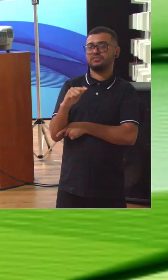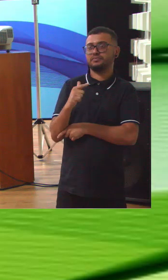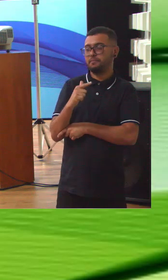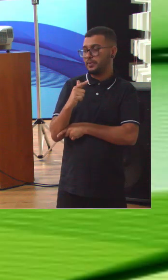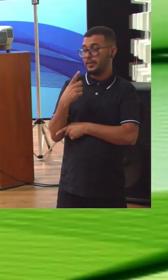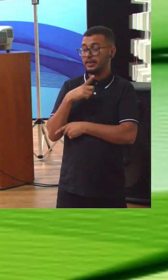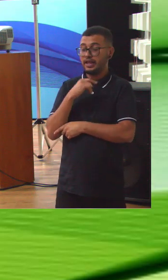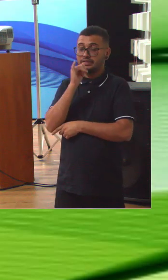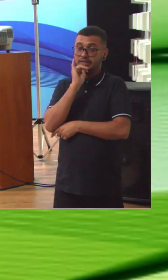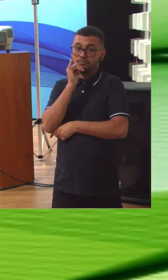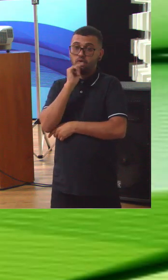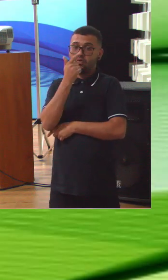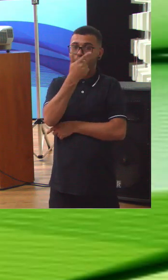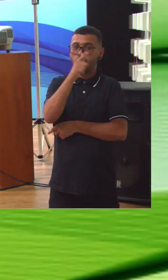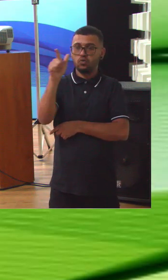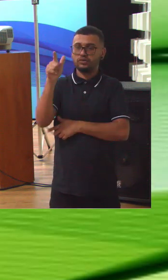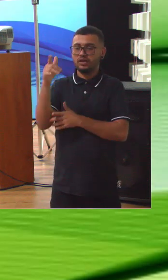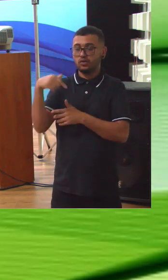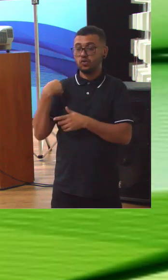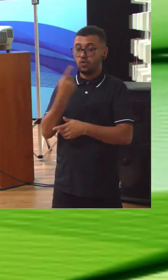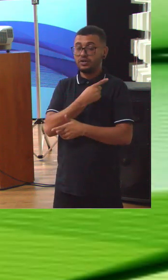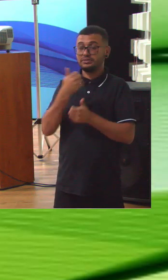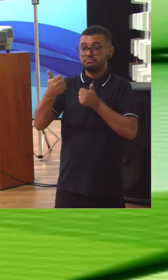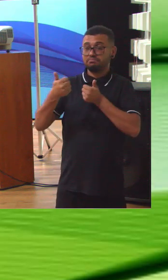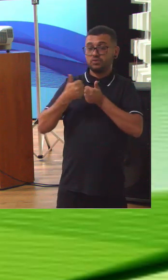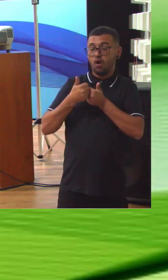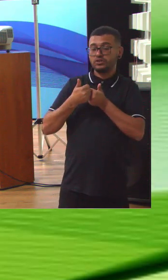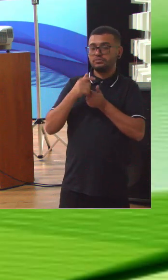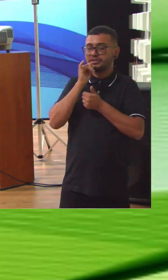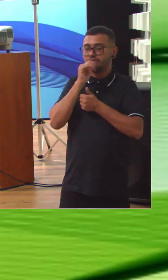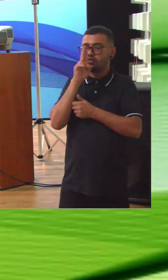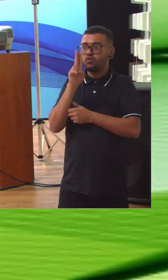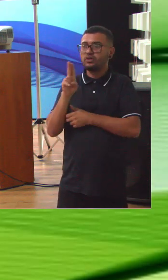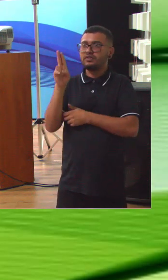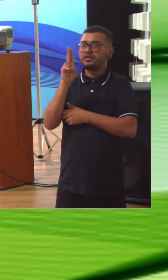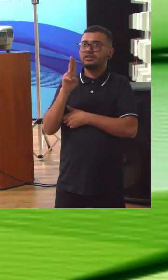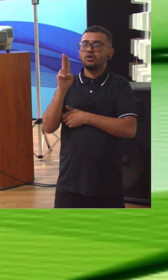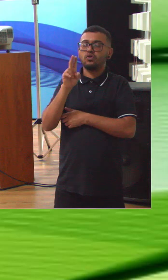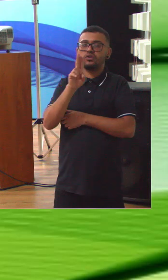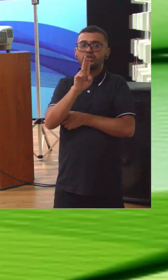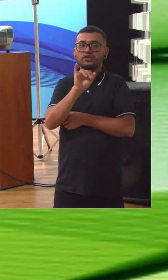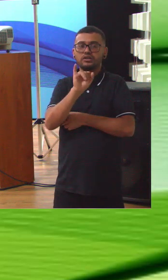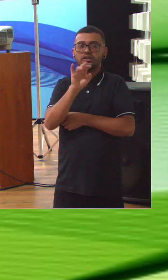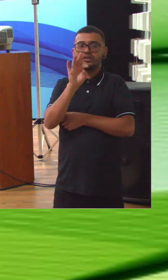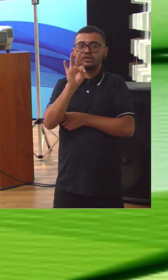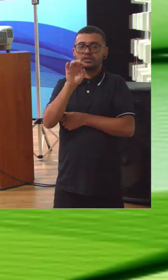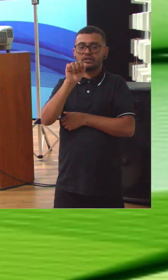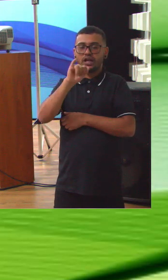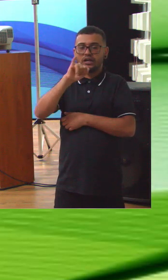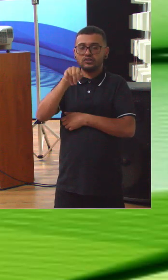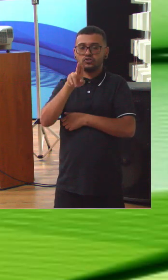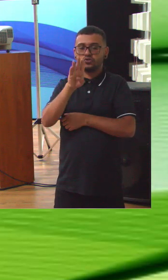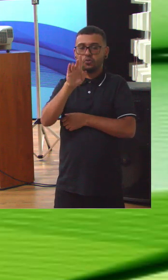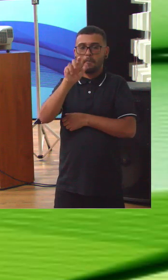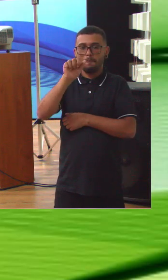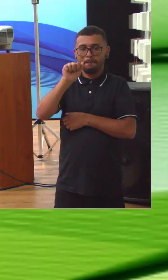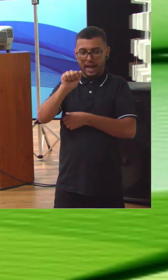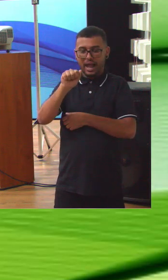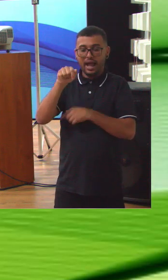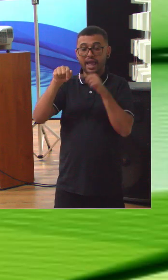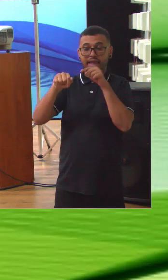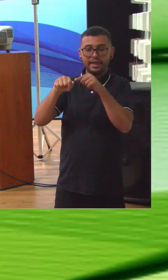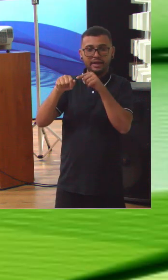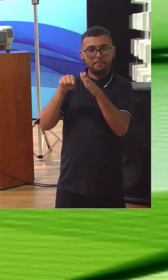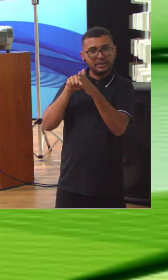alguns bons exemplos tivemos uma proximidade muito grande com a a universidade de Itajubá no caso deles fizemos um estudo de caso mais